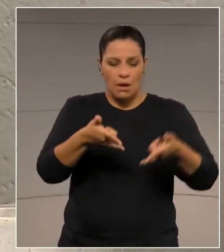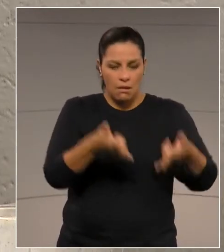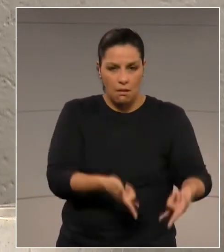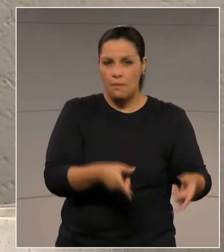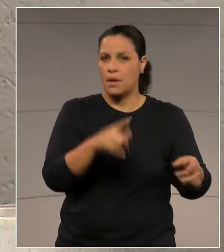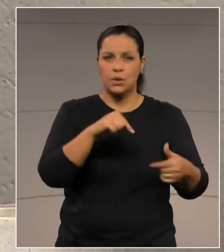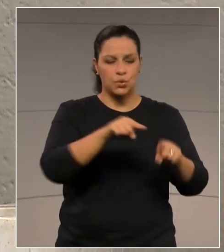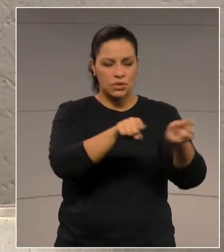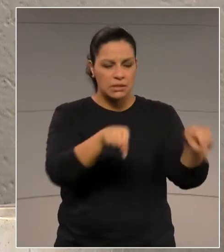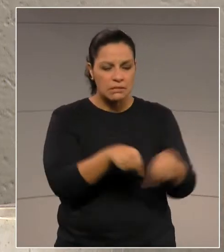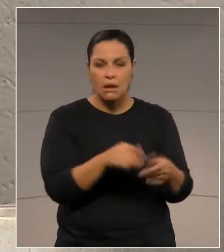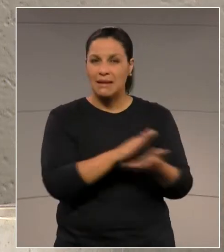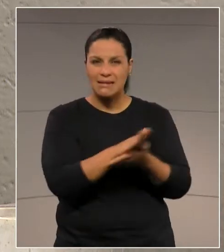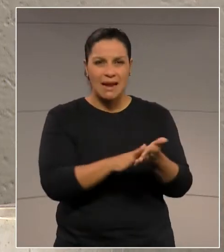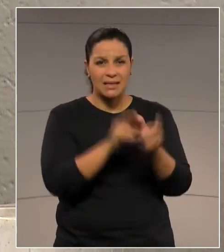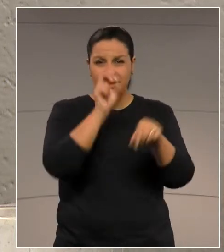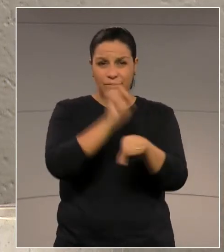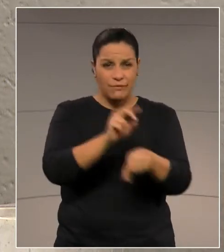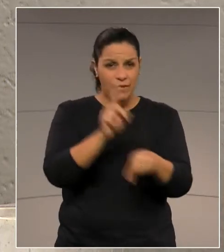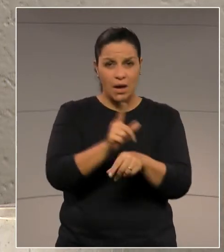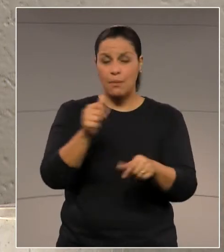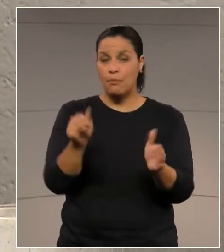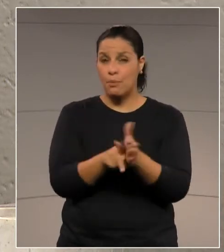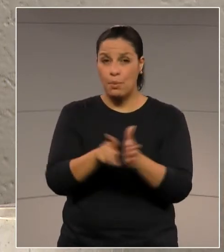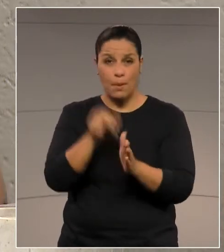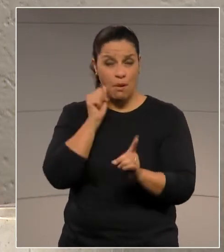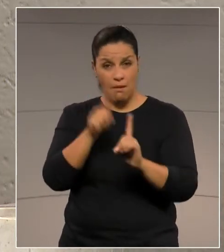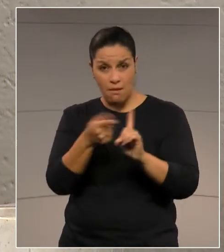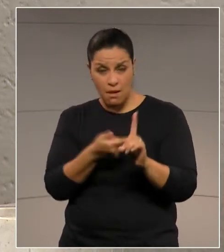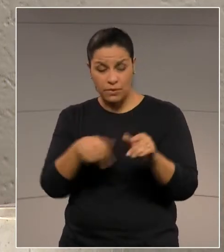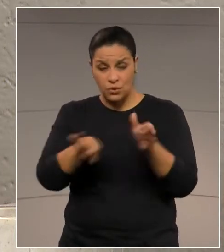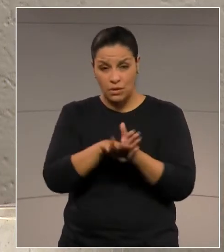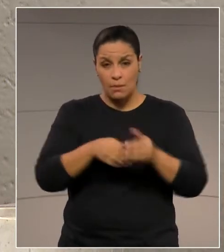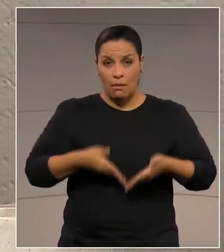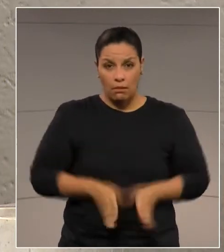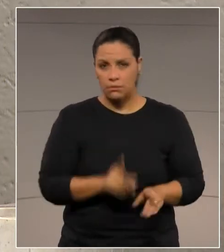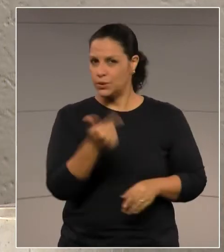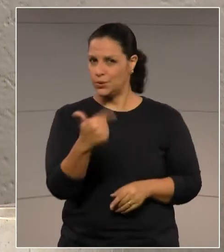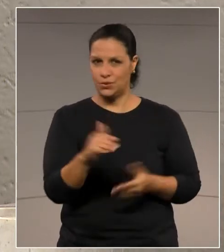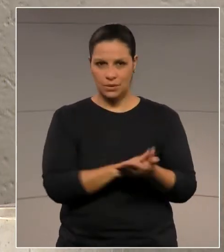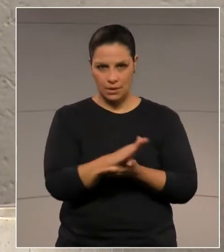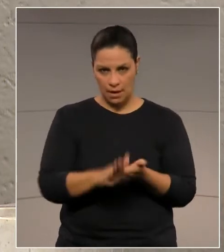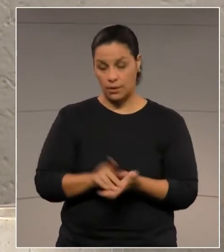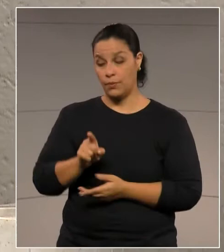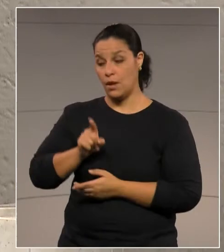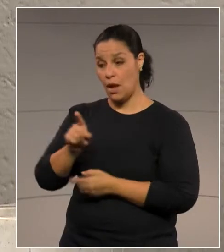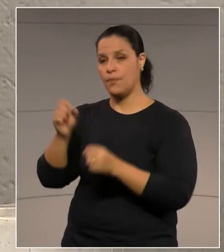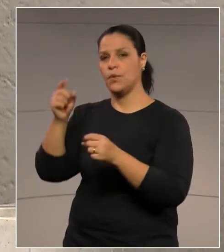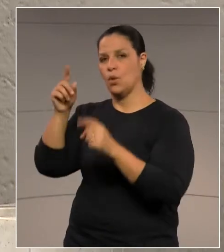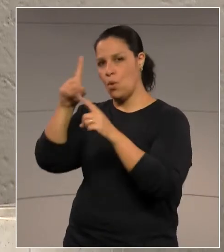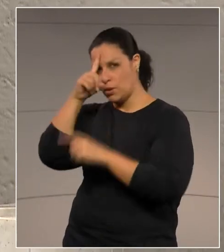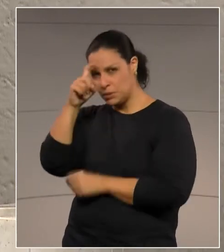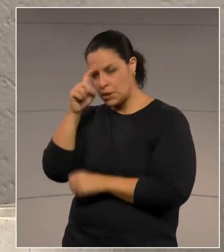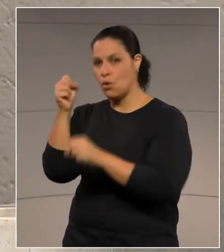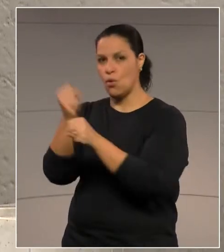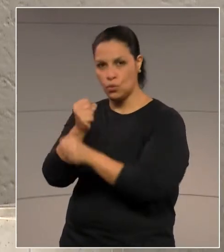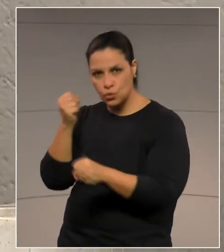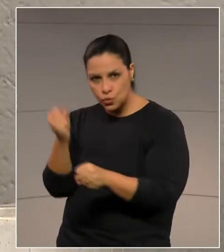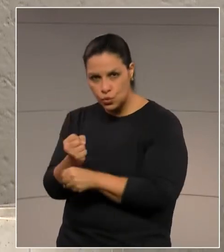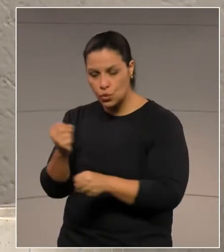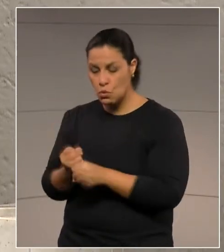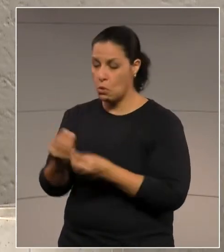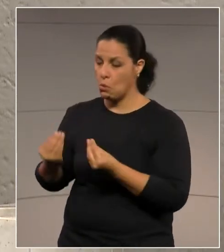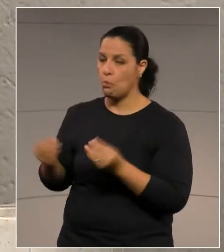porque não tínhamos vagas para essas mães. A maternidade foi construída, foi entregue,